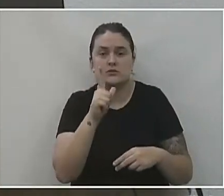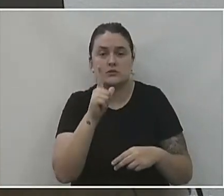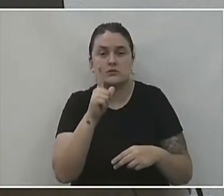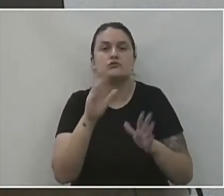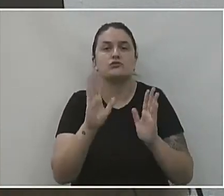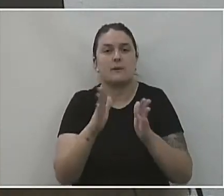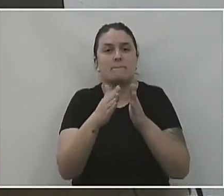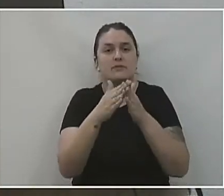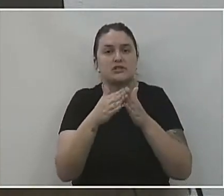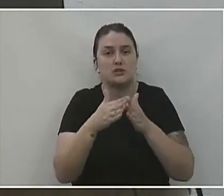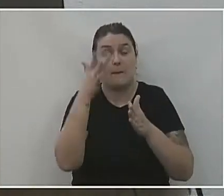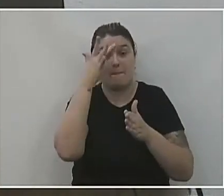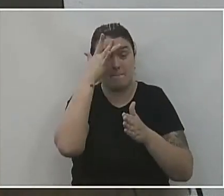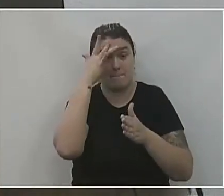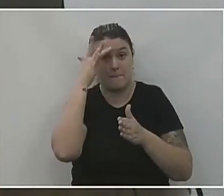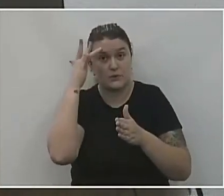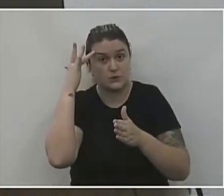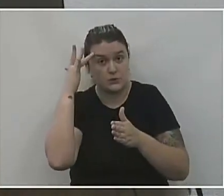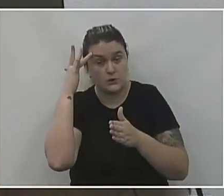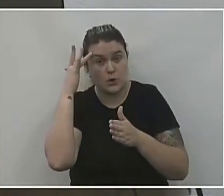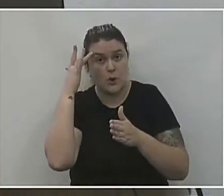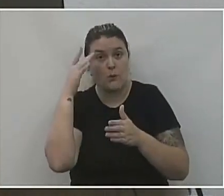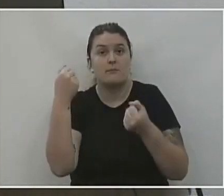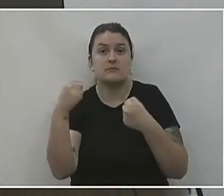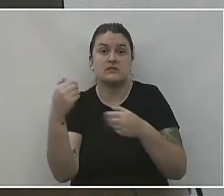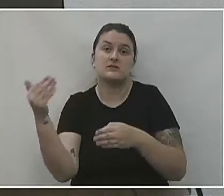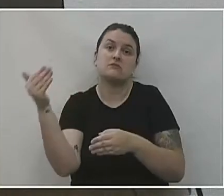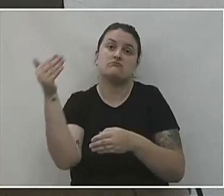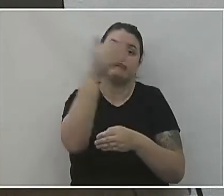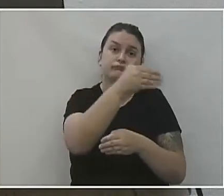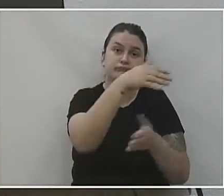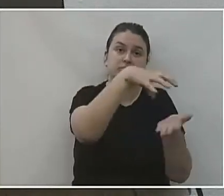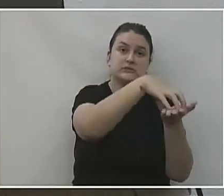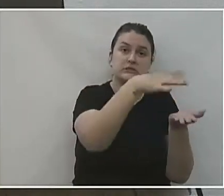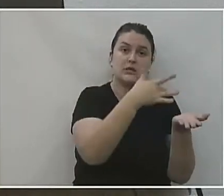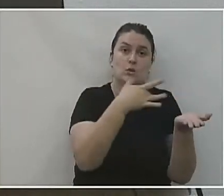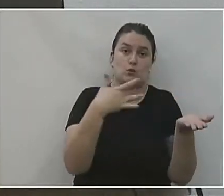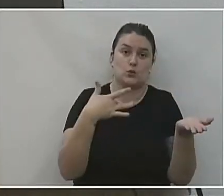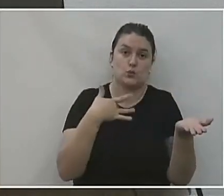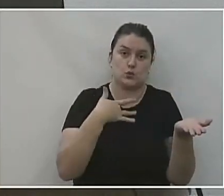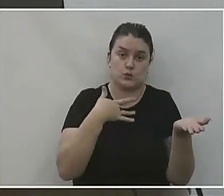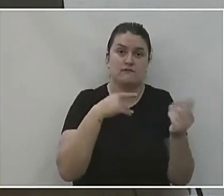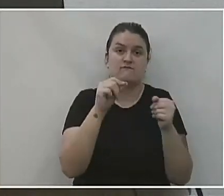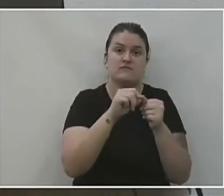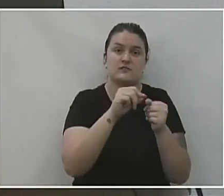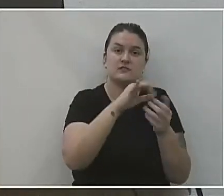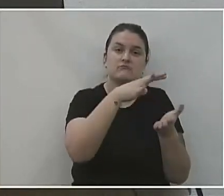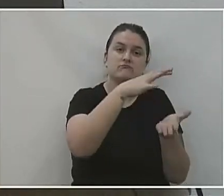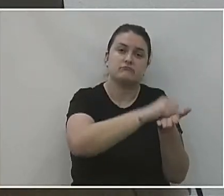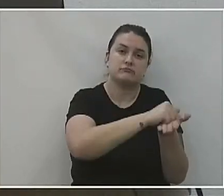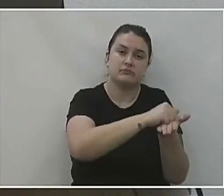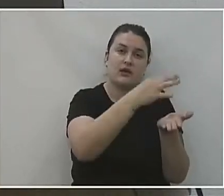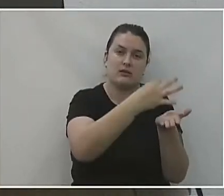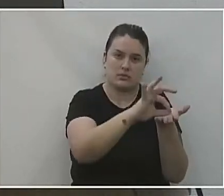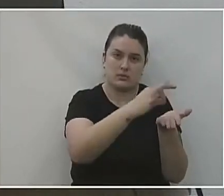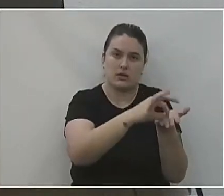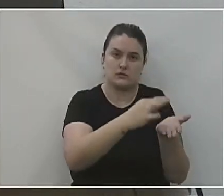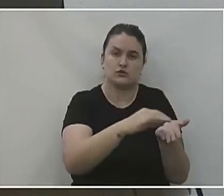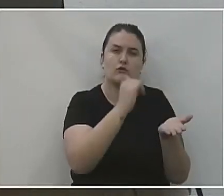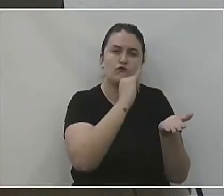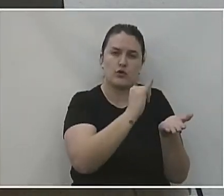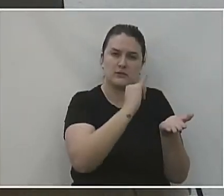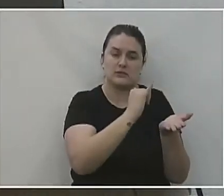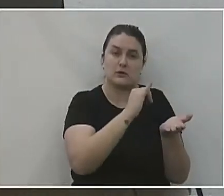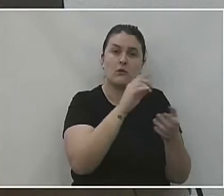pedindo que as pessoas, a população colabore, que compareçam aos postos de saúde de seu bairro, que façam o cadastramento para quando